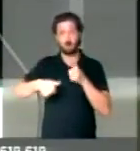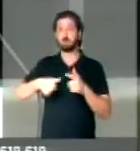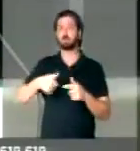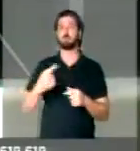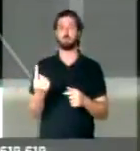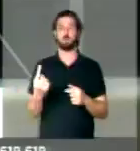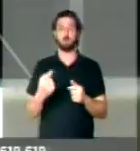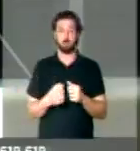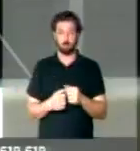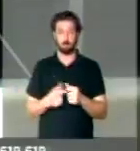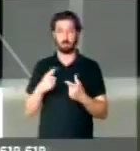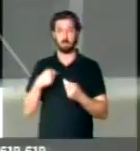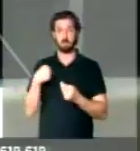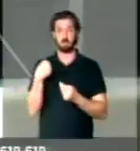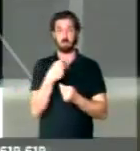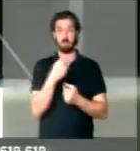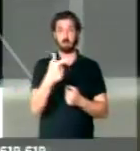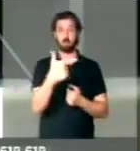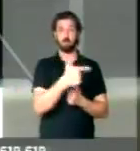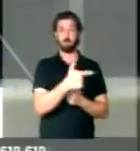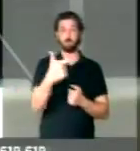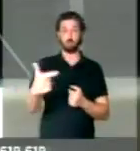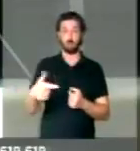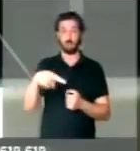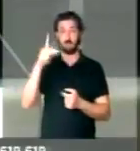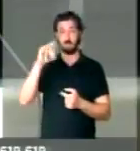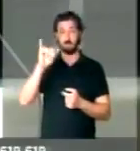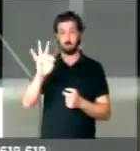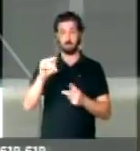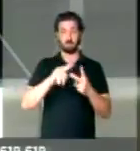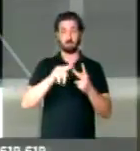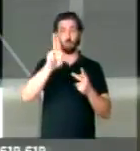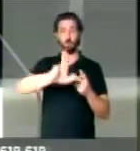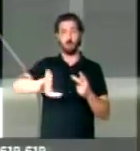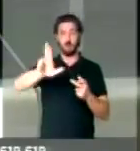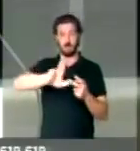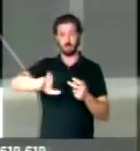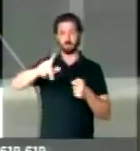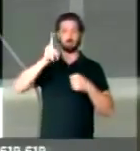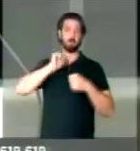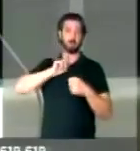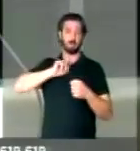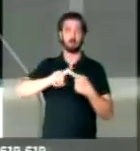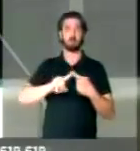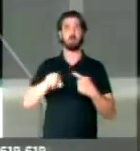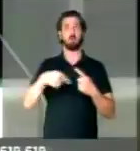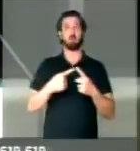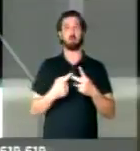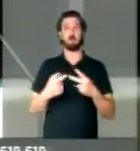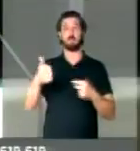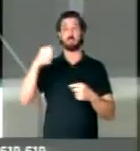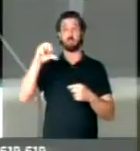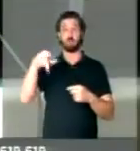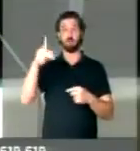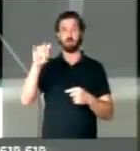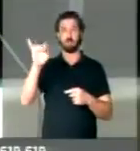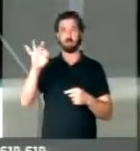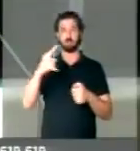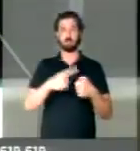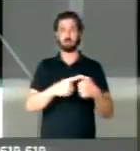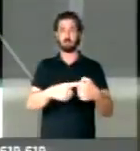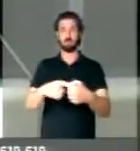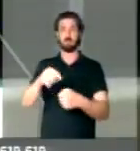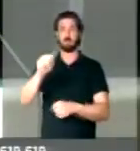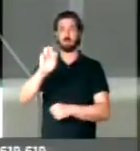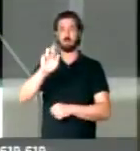já entregamos para 22 kits na cidade de Uberlândia e agora vamos entregar 19 na cidade